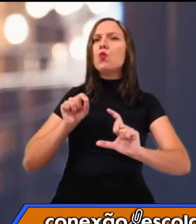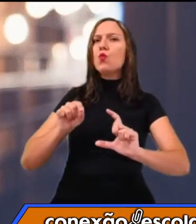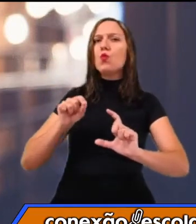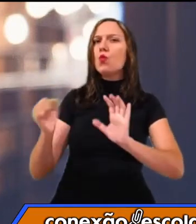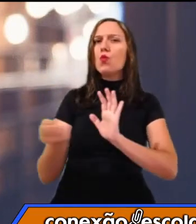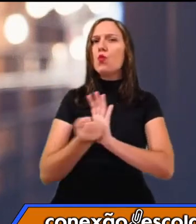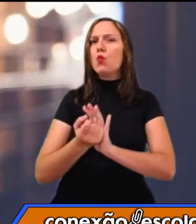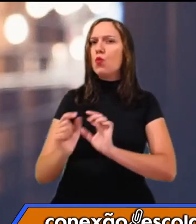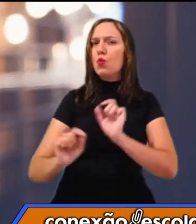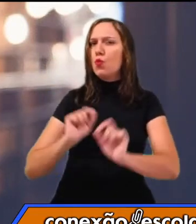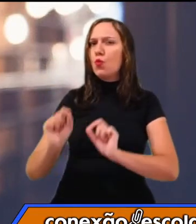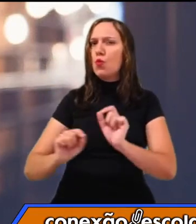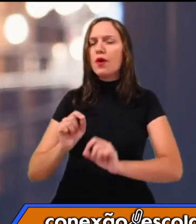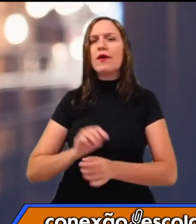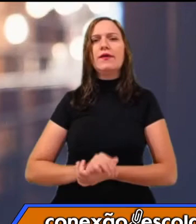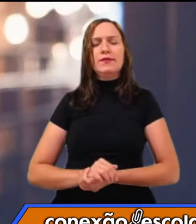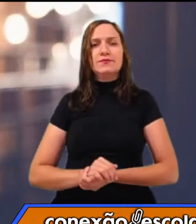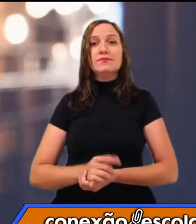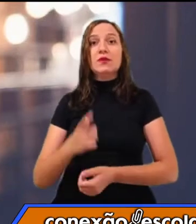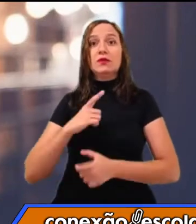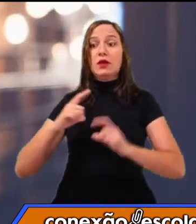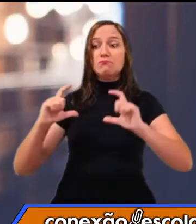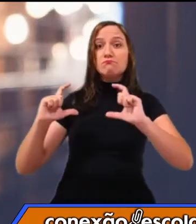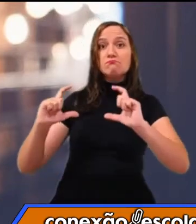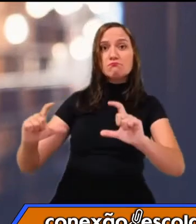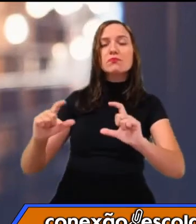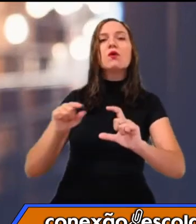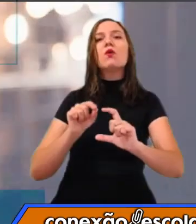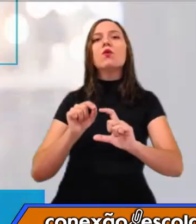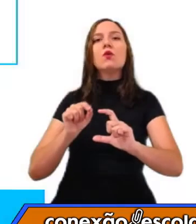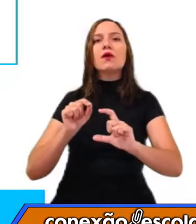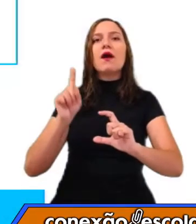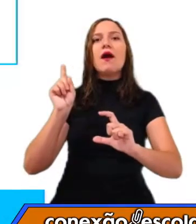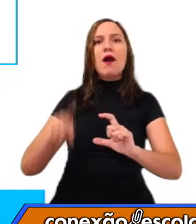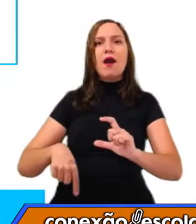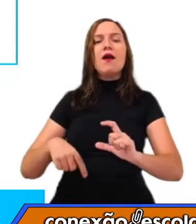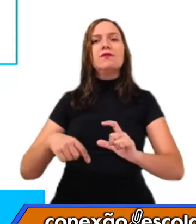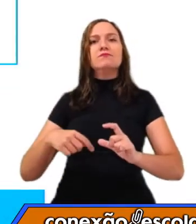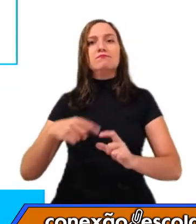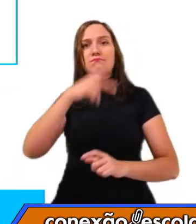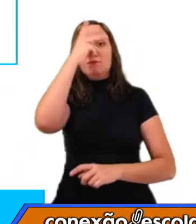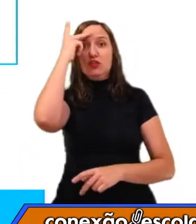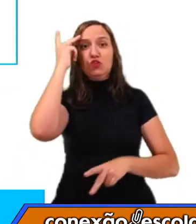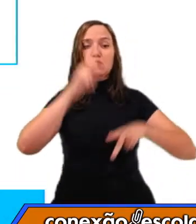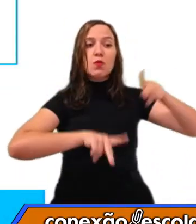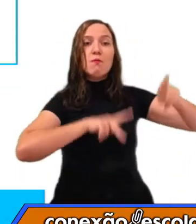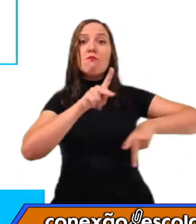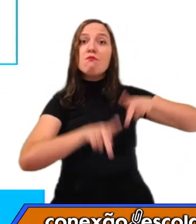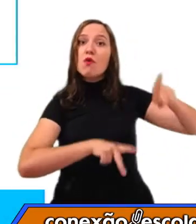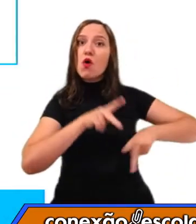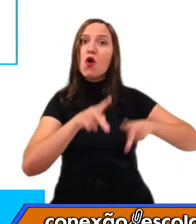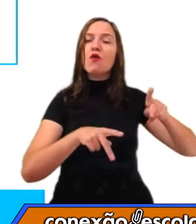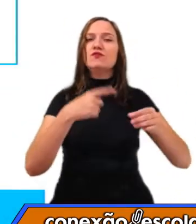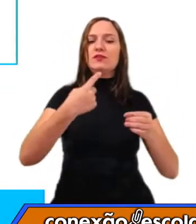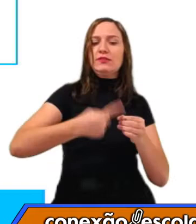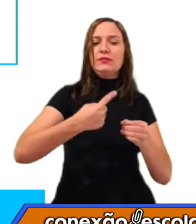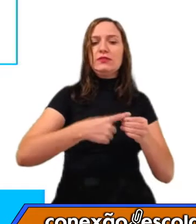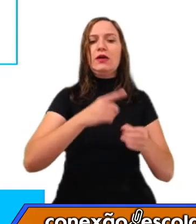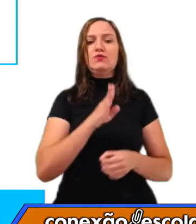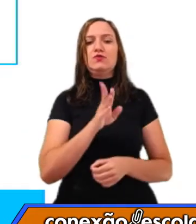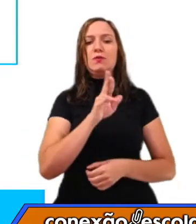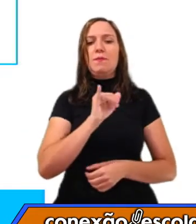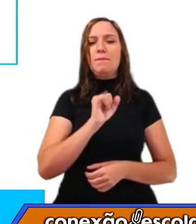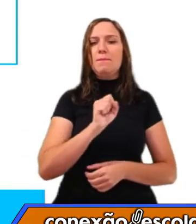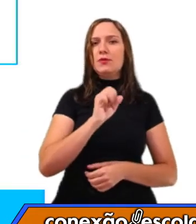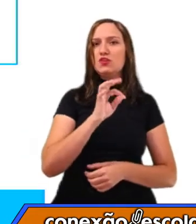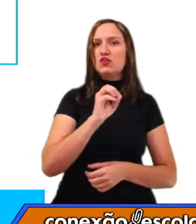Ela estava lá escrito o seguinte. Erguida pelos cidadãos de Bristol, como um memorial de